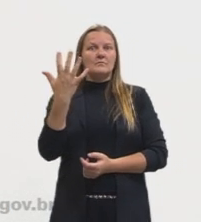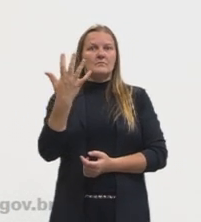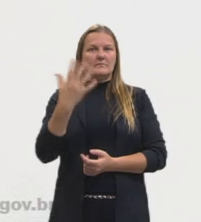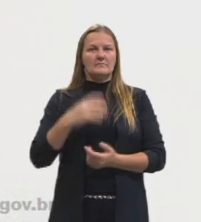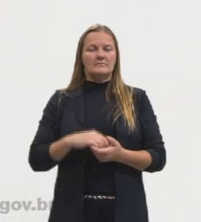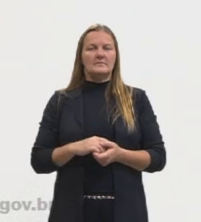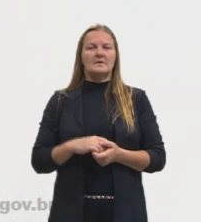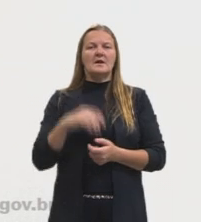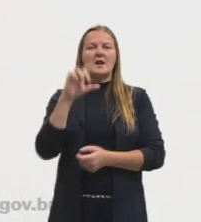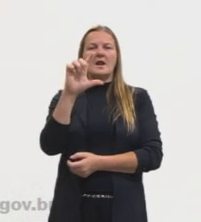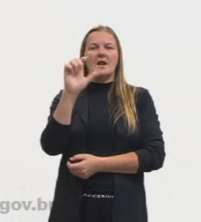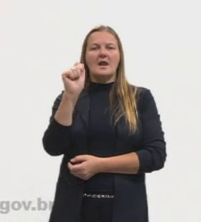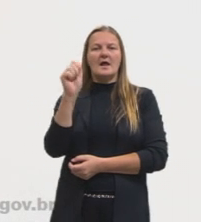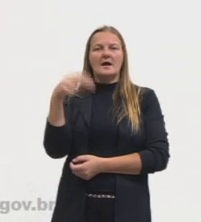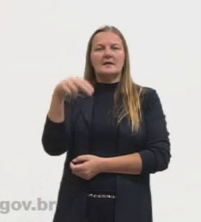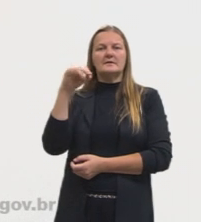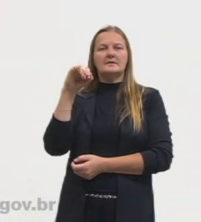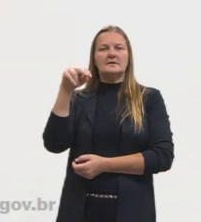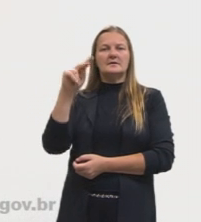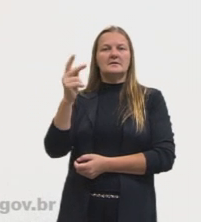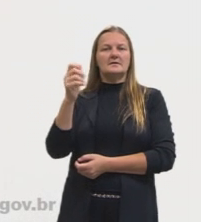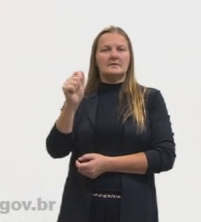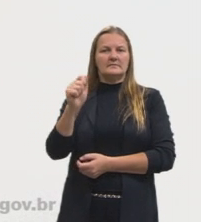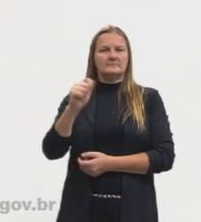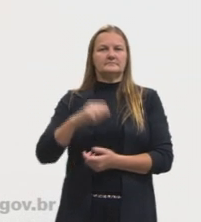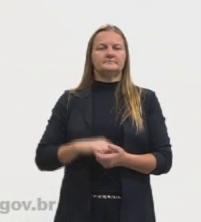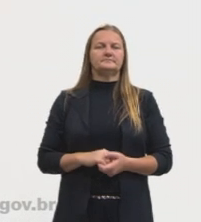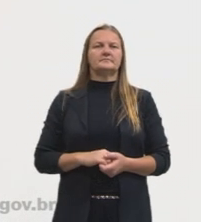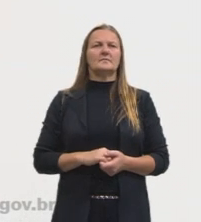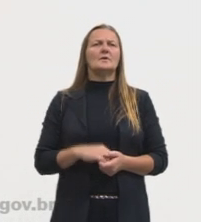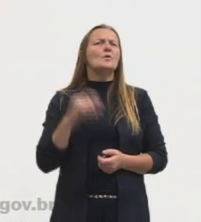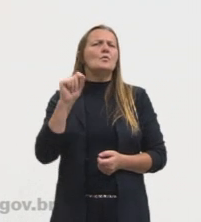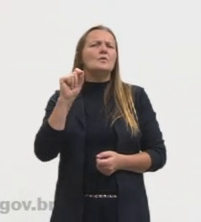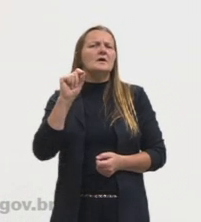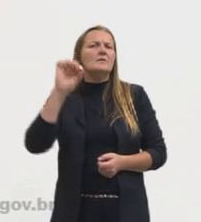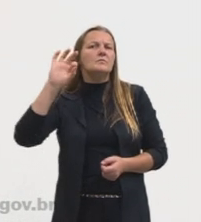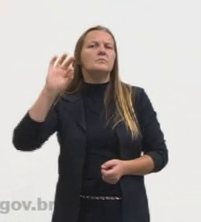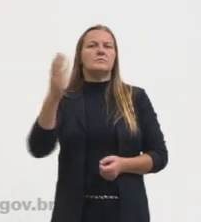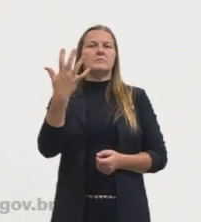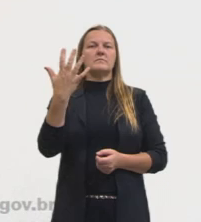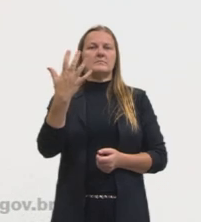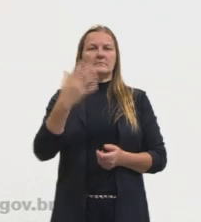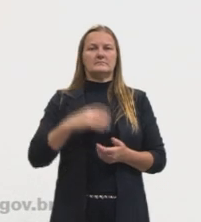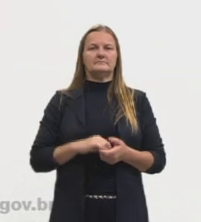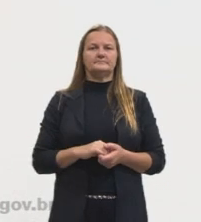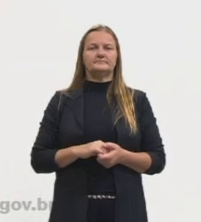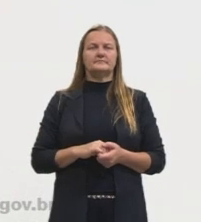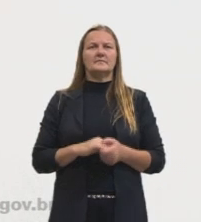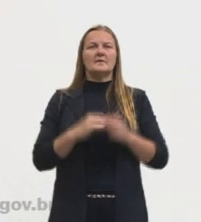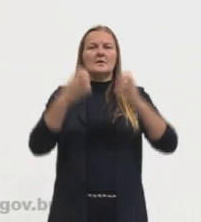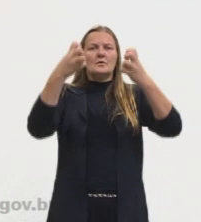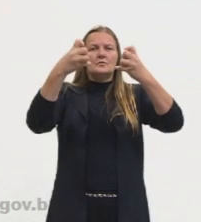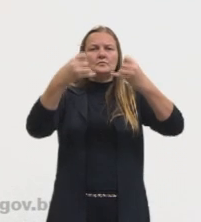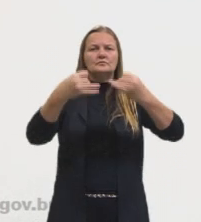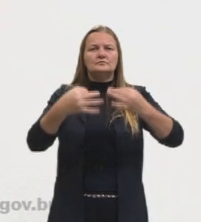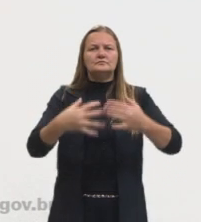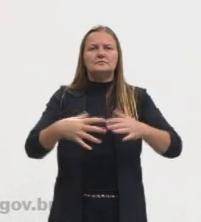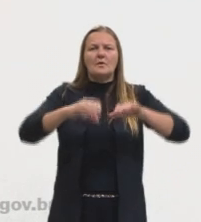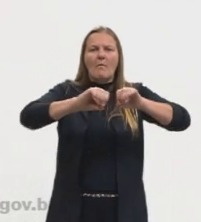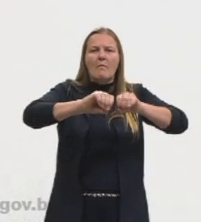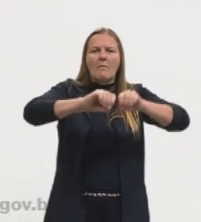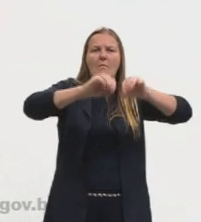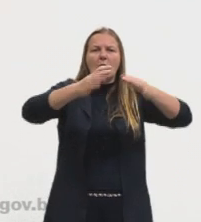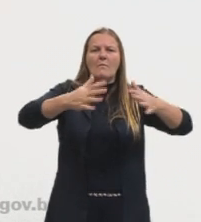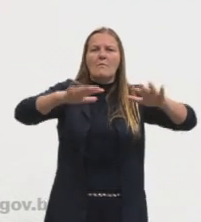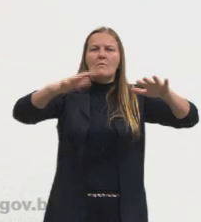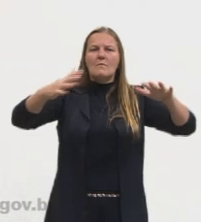ou a Laninha. Então, vamos continuar. O que que é esse Elninho? Vamos pegar, tá, gurizada? É o aquecimento das águas,